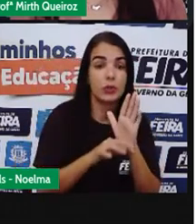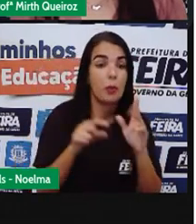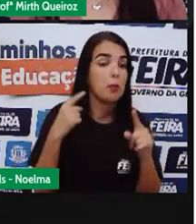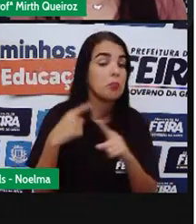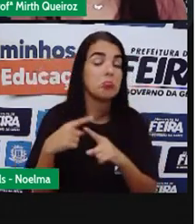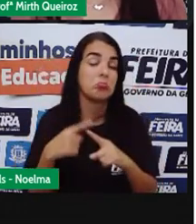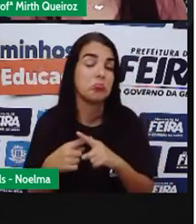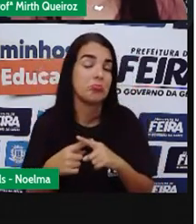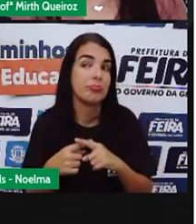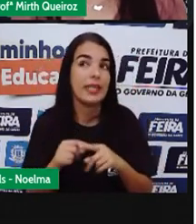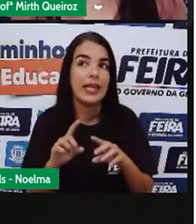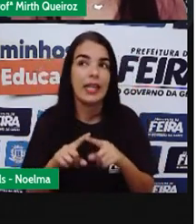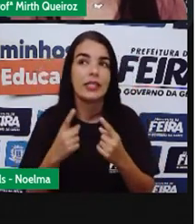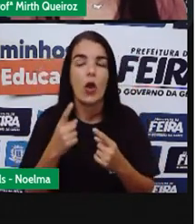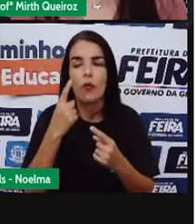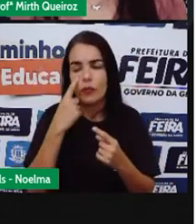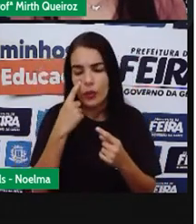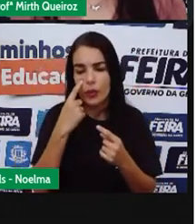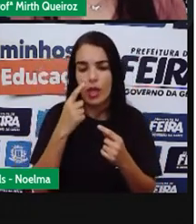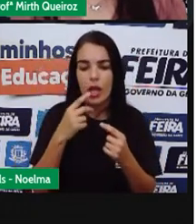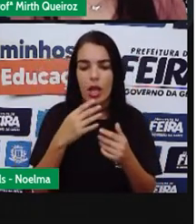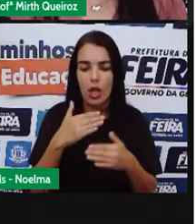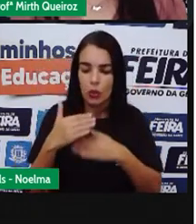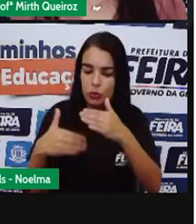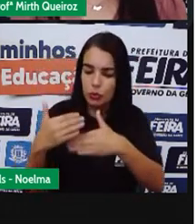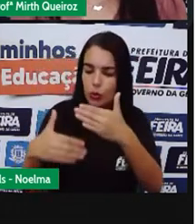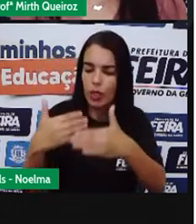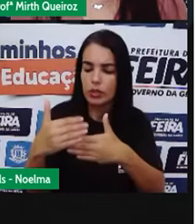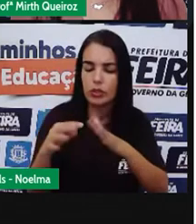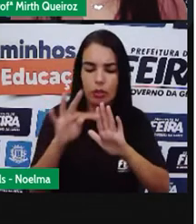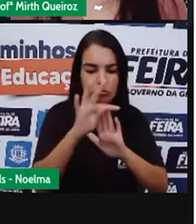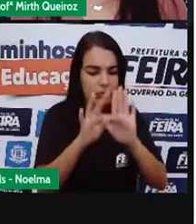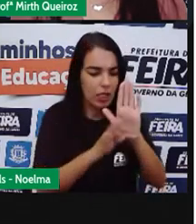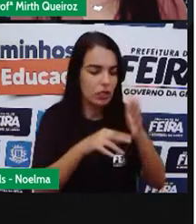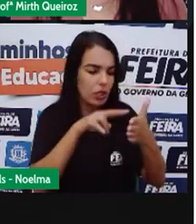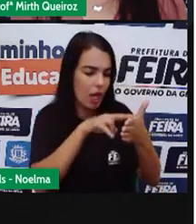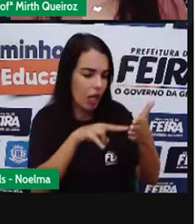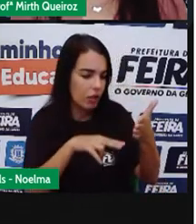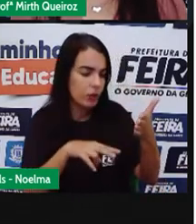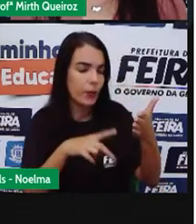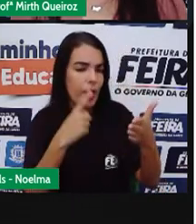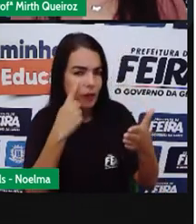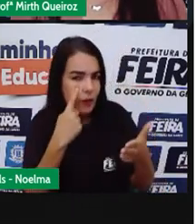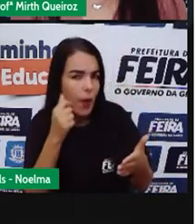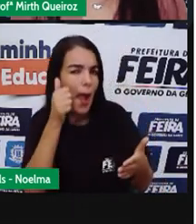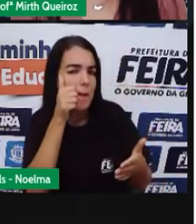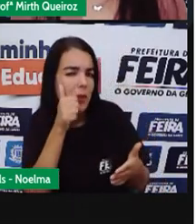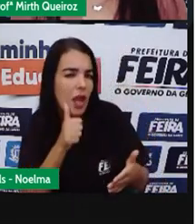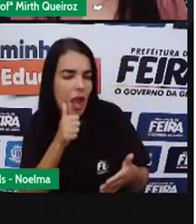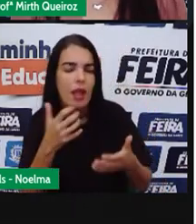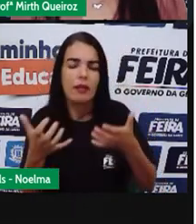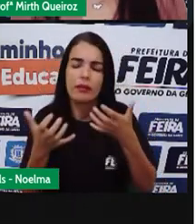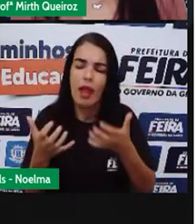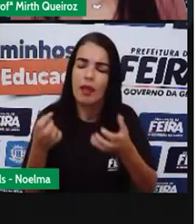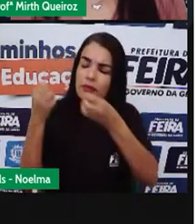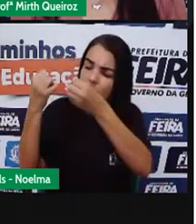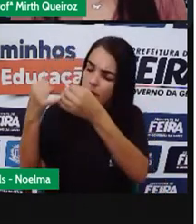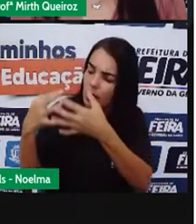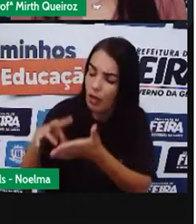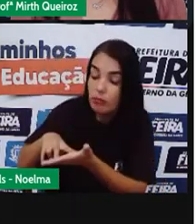em que a aeromoça, ela tenta explicar aí aos passageiros, né? Como